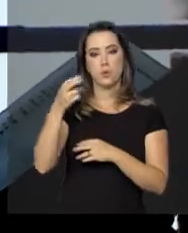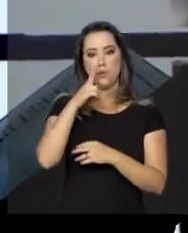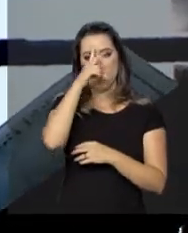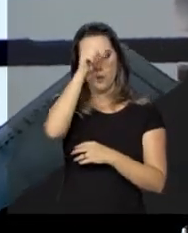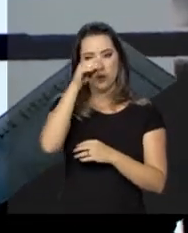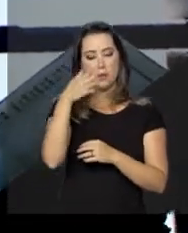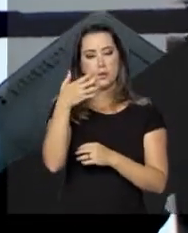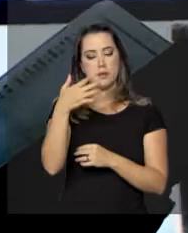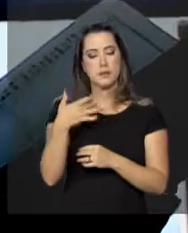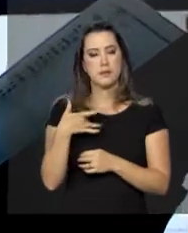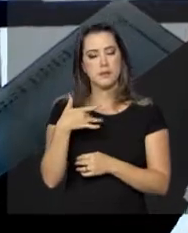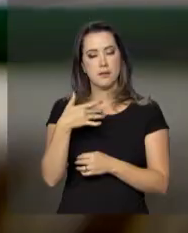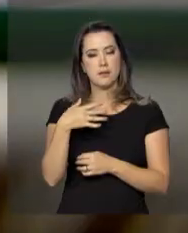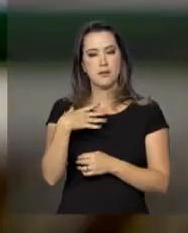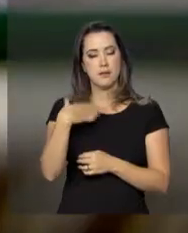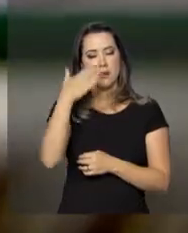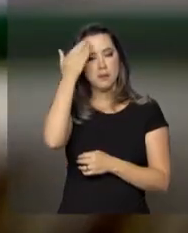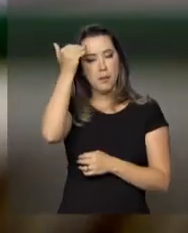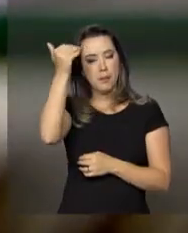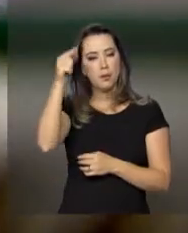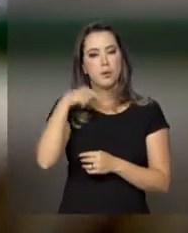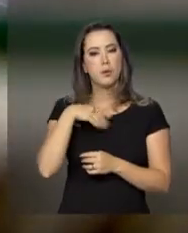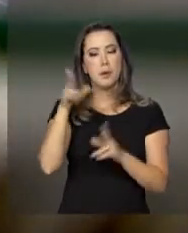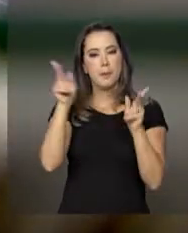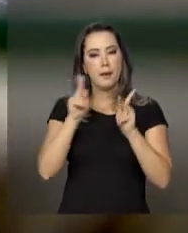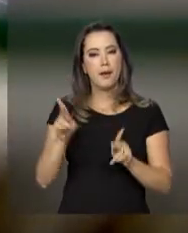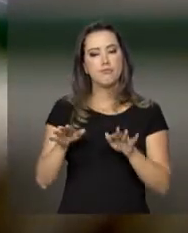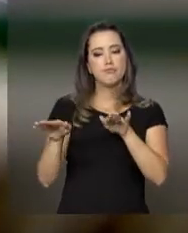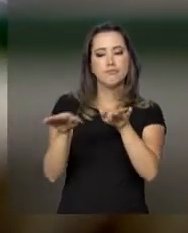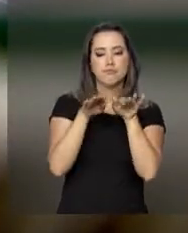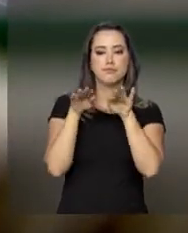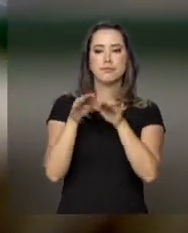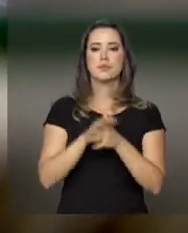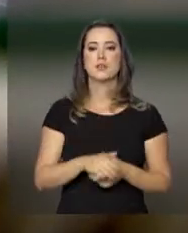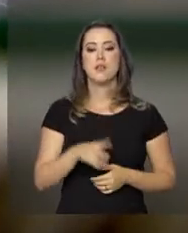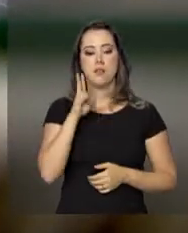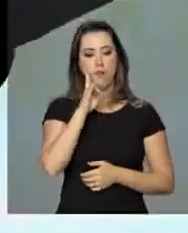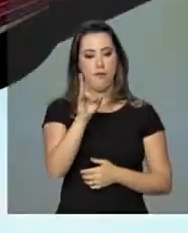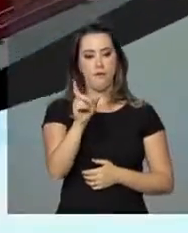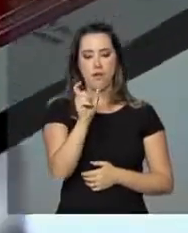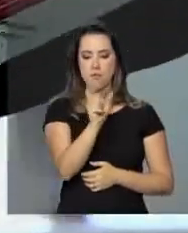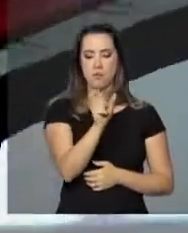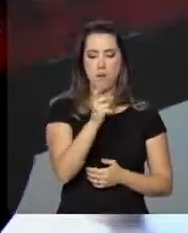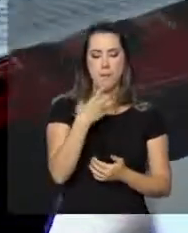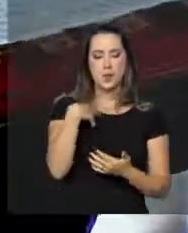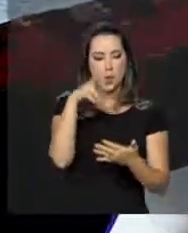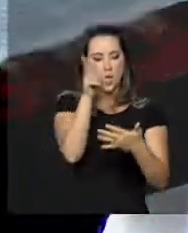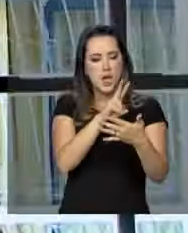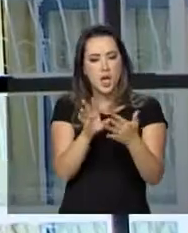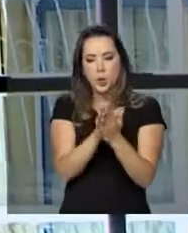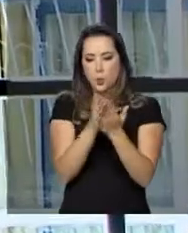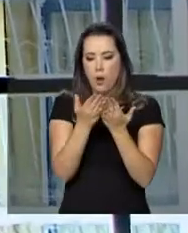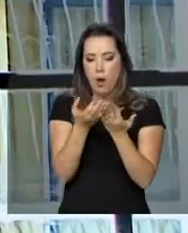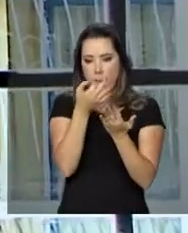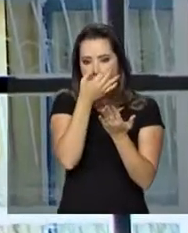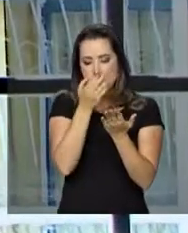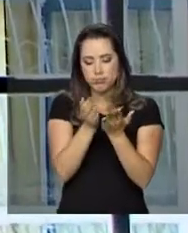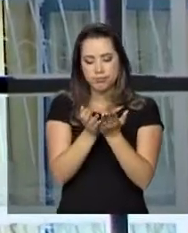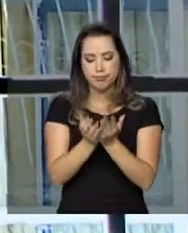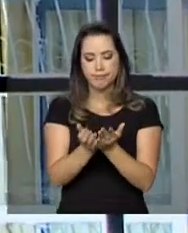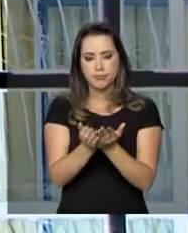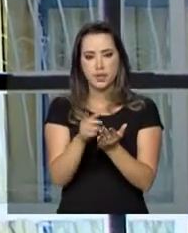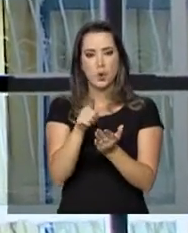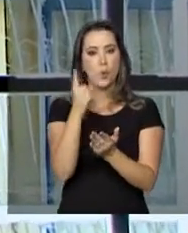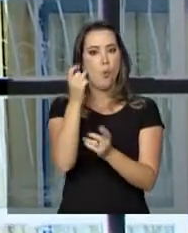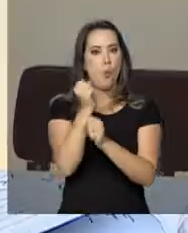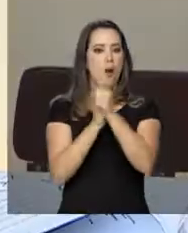paz e equilíbrio. Quem vê a dona Maria acompanhando cada palavra da Bíblia nem imagina que há pouco mais de um ano ela